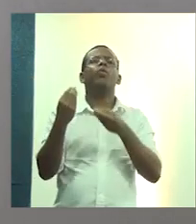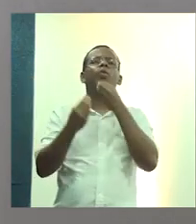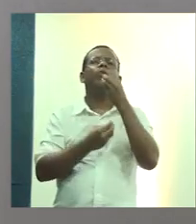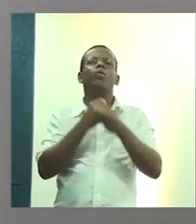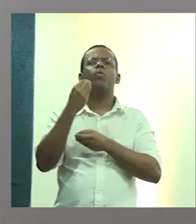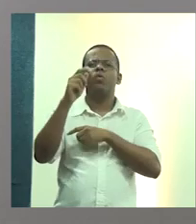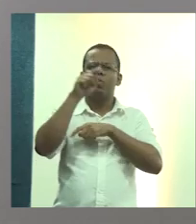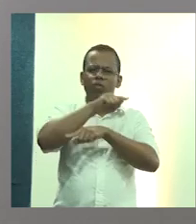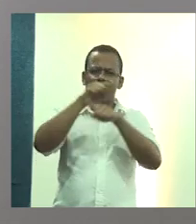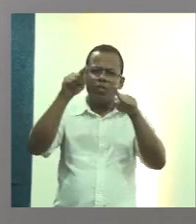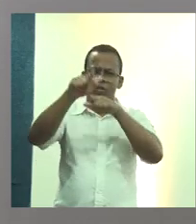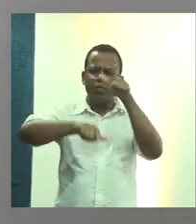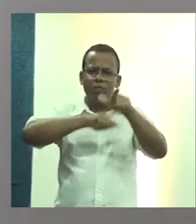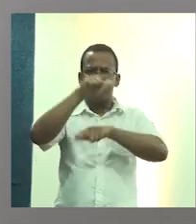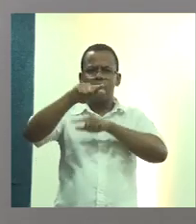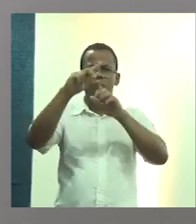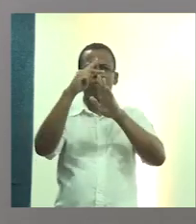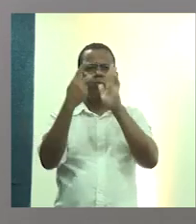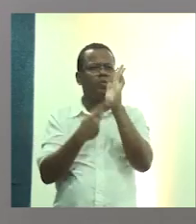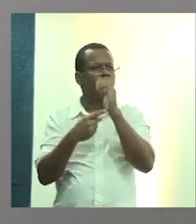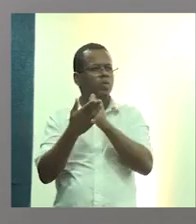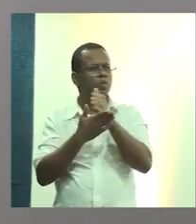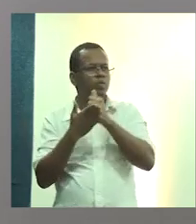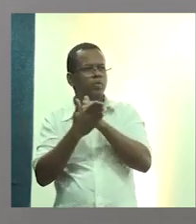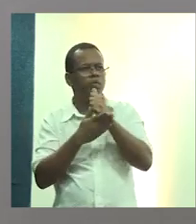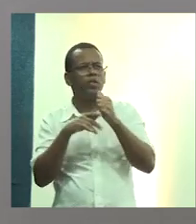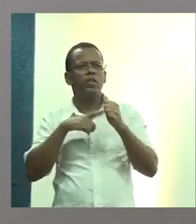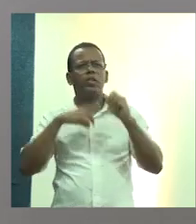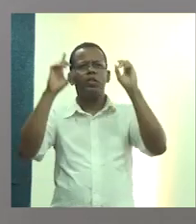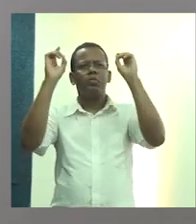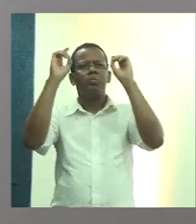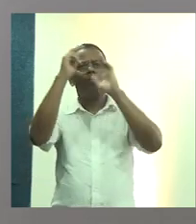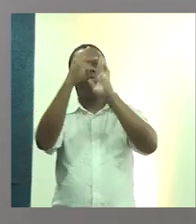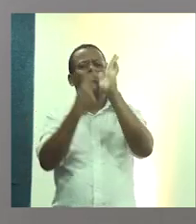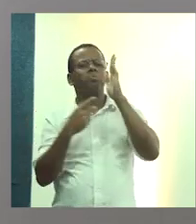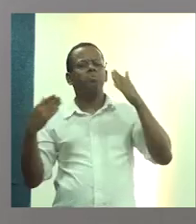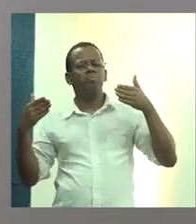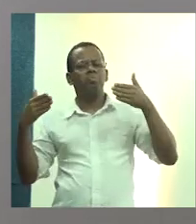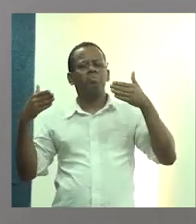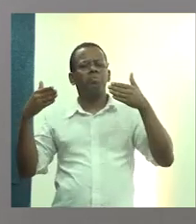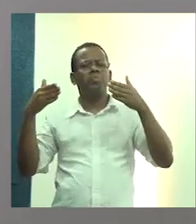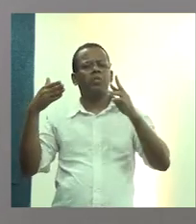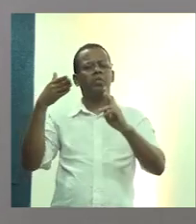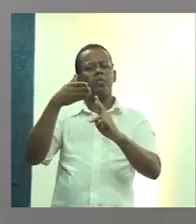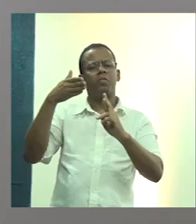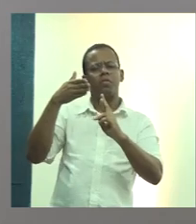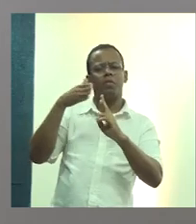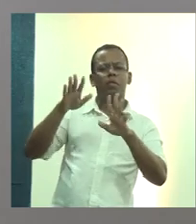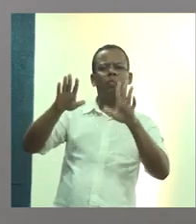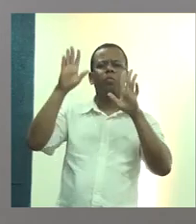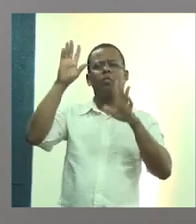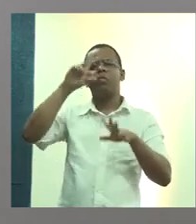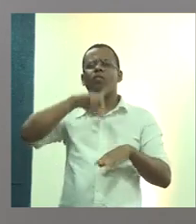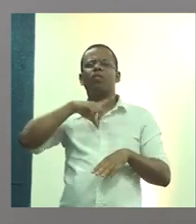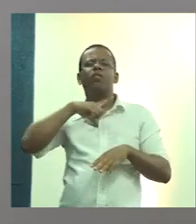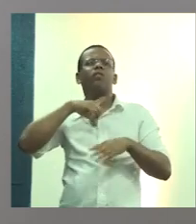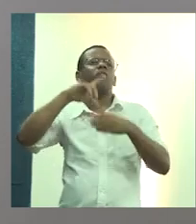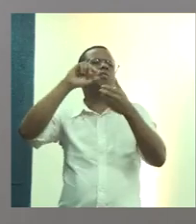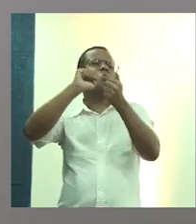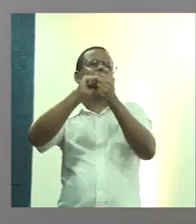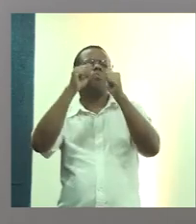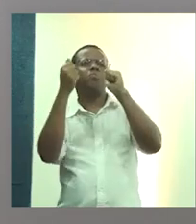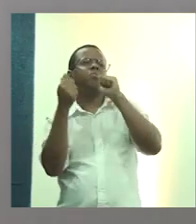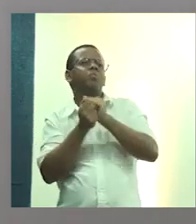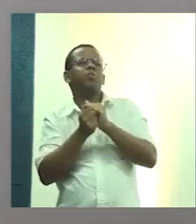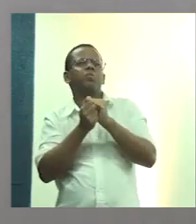projeto padrão. Normalmente, tem um projeto de referência, mas é um caso a caso. Às vezes, tem a questão também de tanque, de